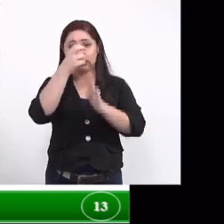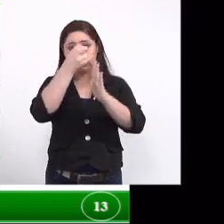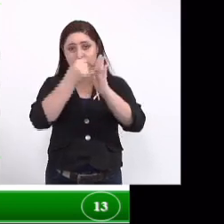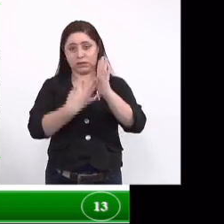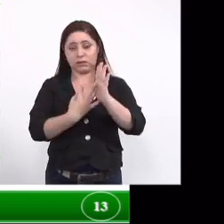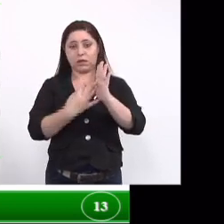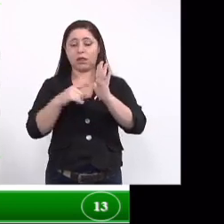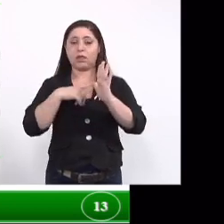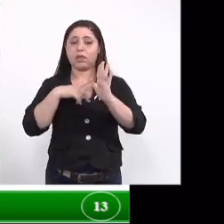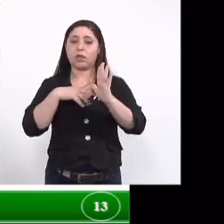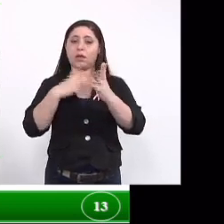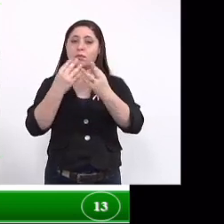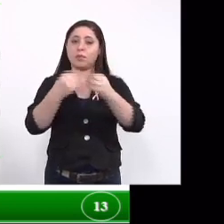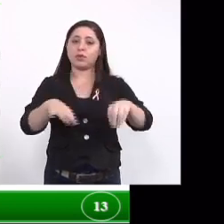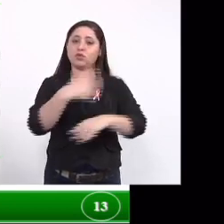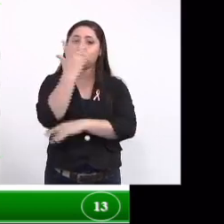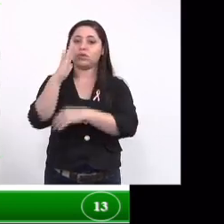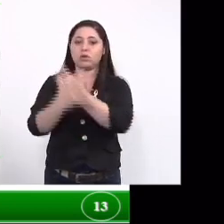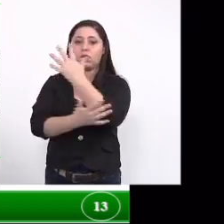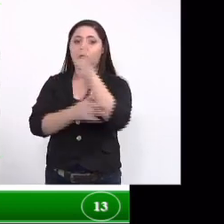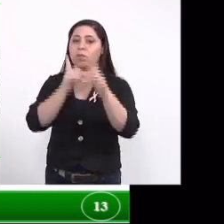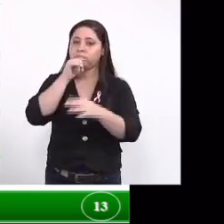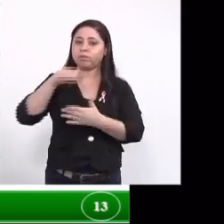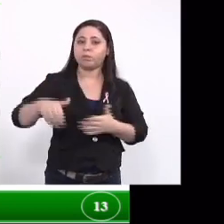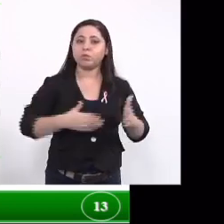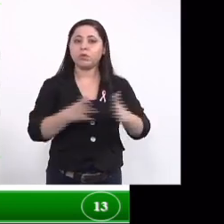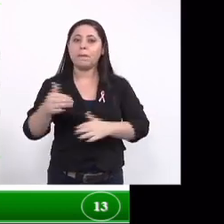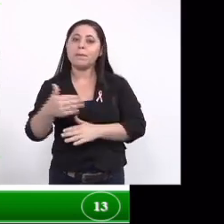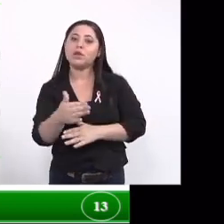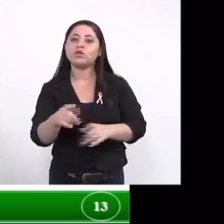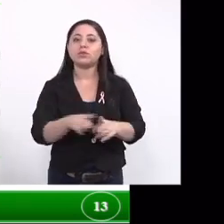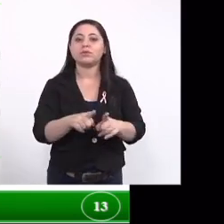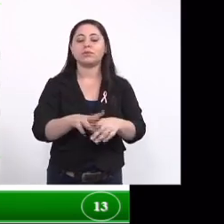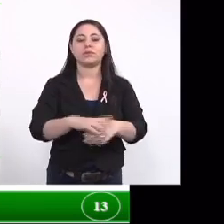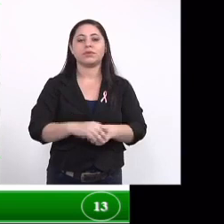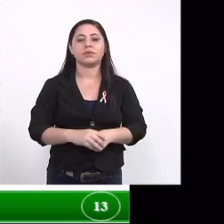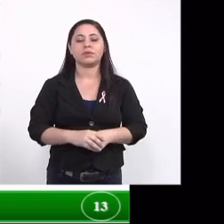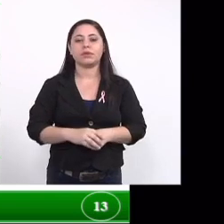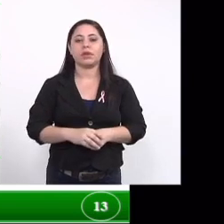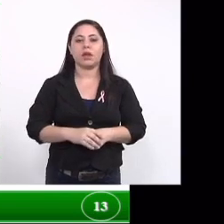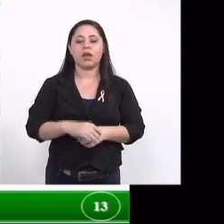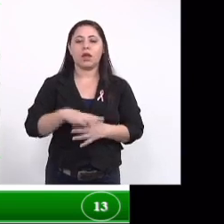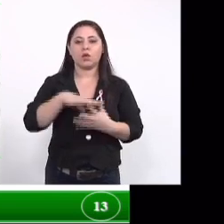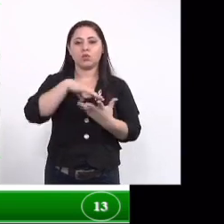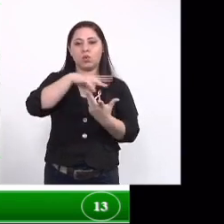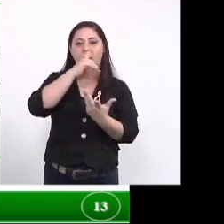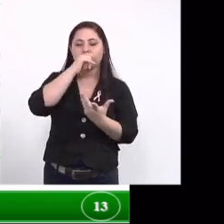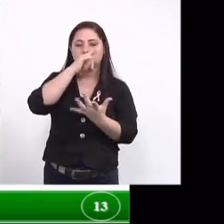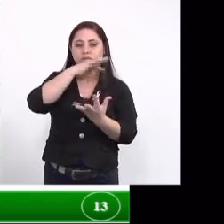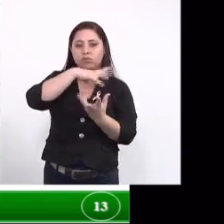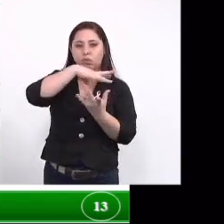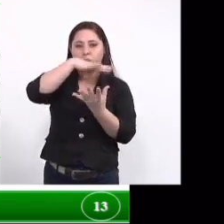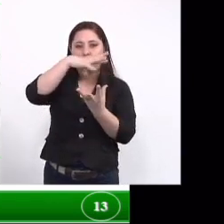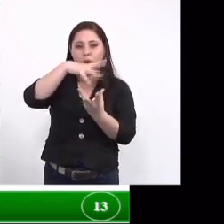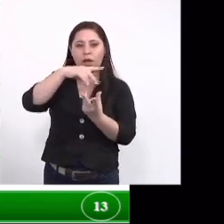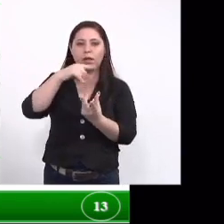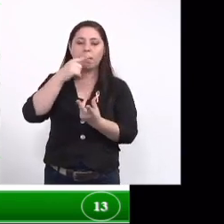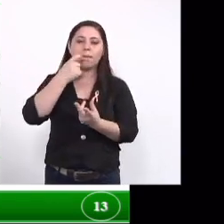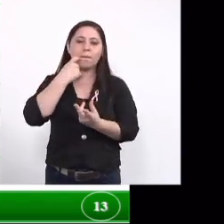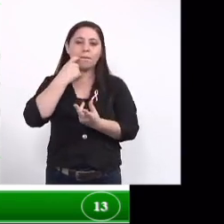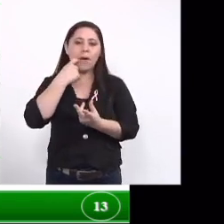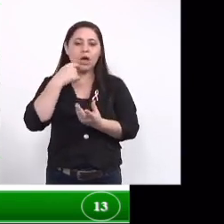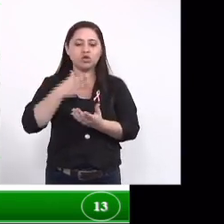toxicidade nesses organismos não-alvos e nossos organismos não-alvos que nós utilizamos são as algas um microcrustáceo e um peixe